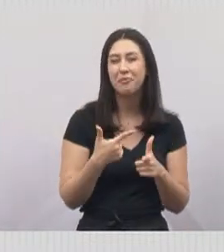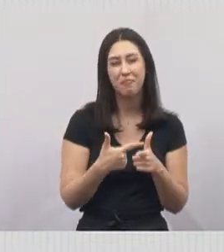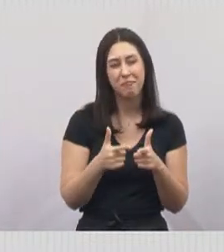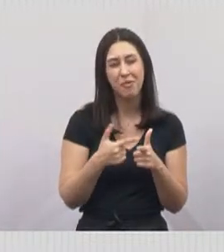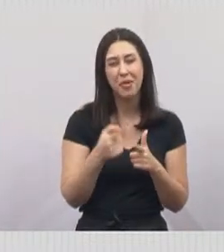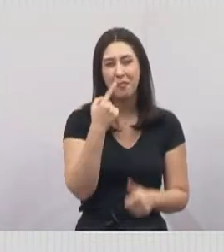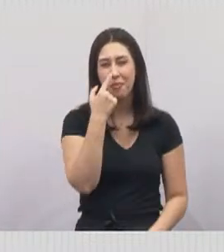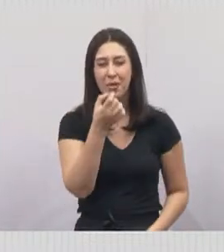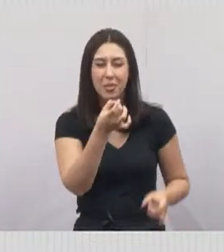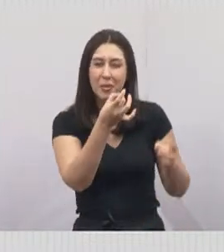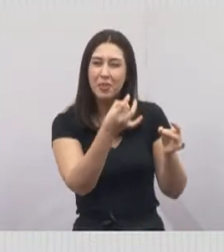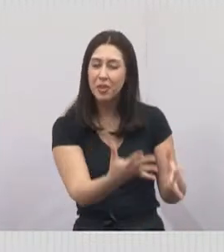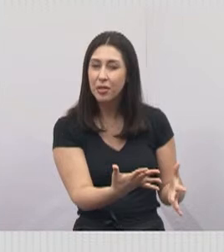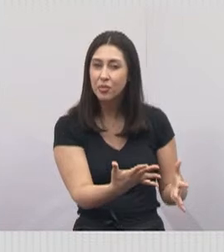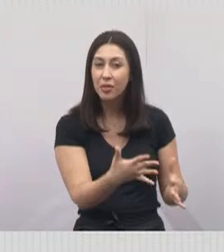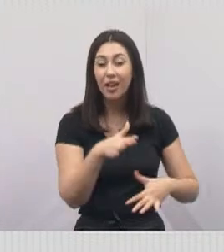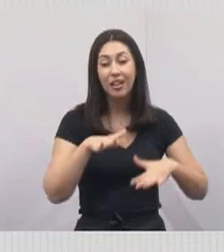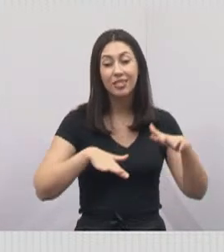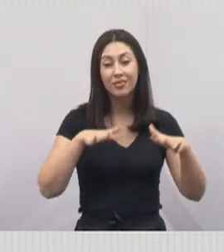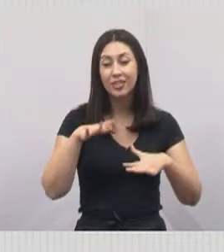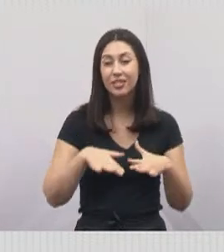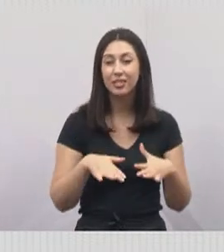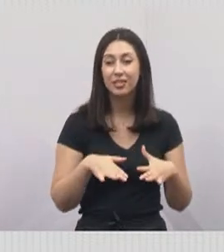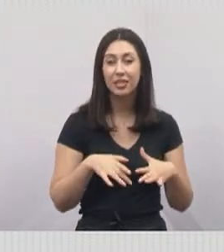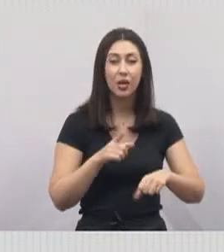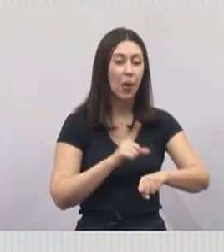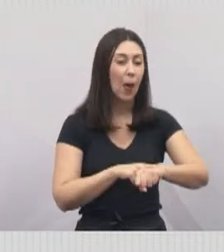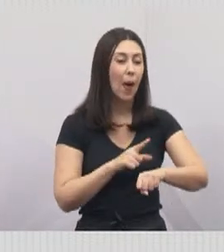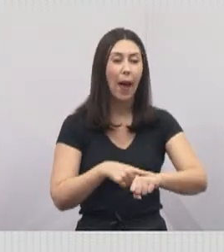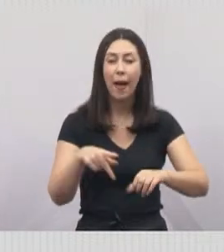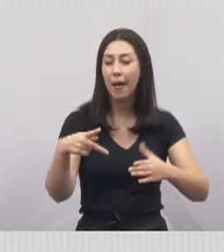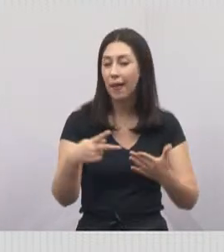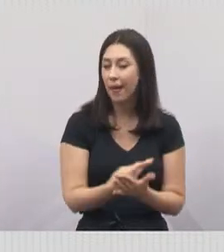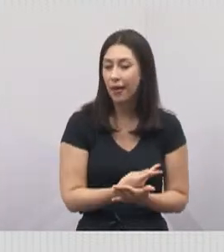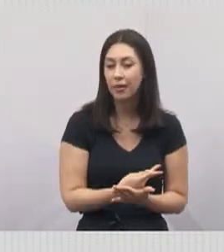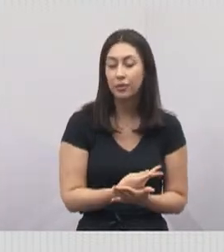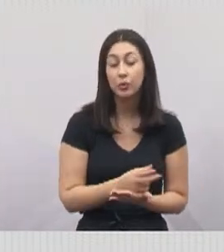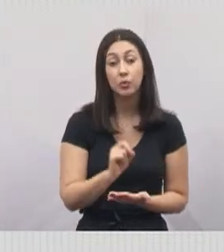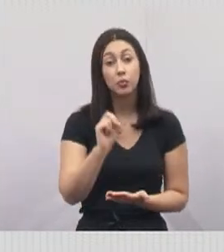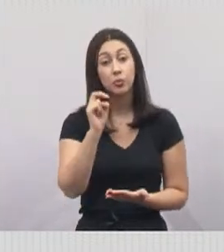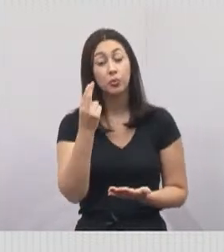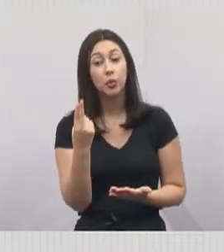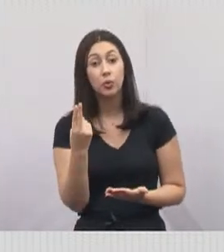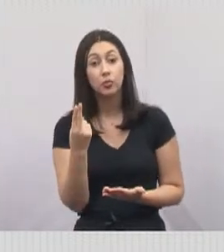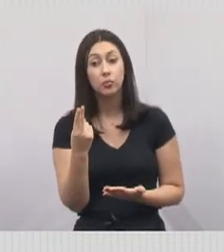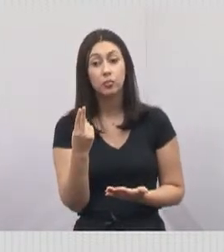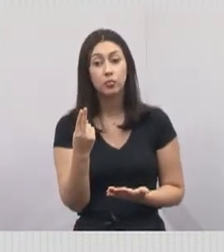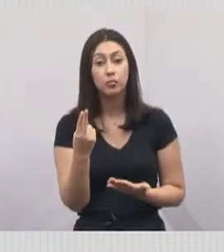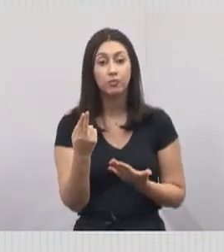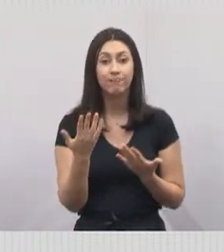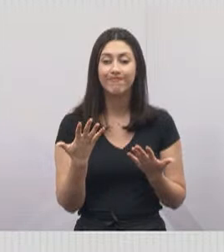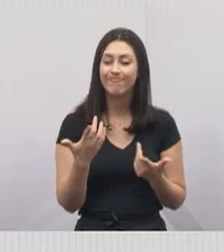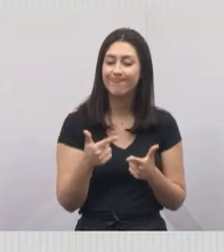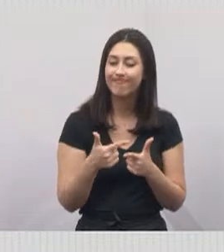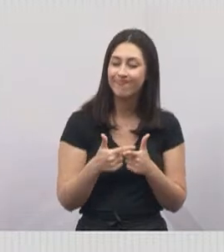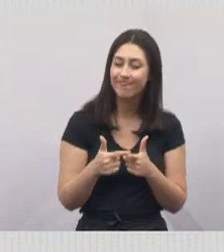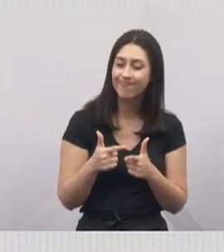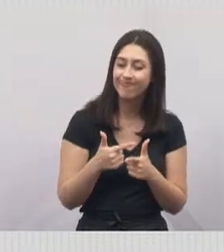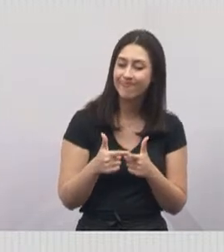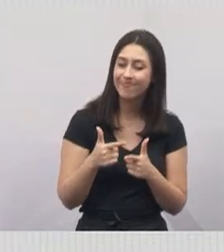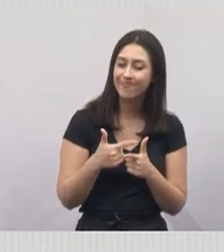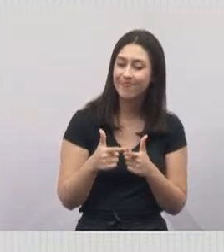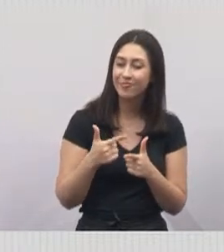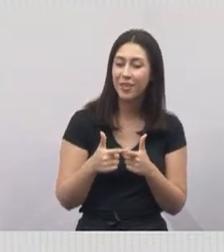sólido, por muitas vezes é colocado em horário indevido ou acontecem algumas situações que